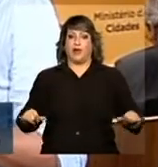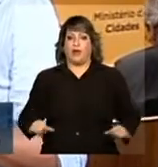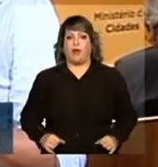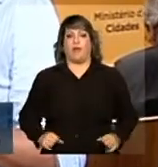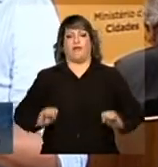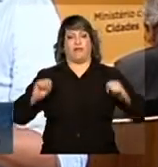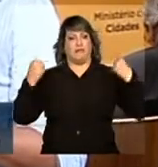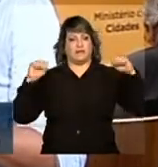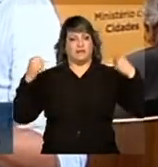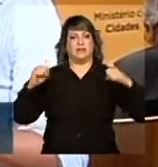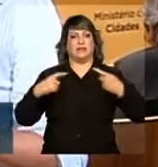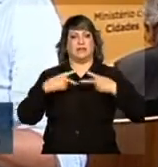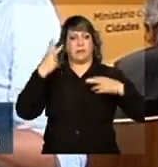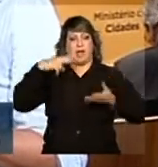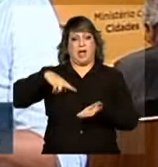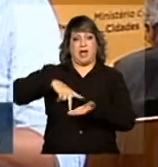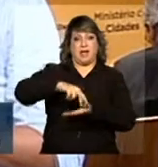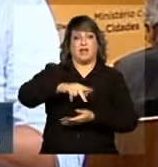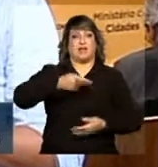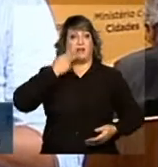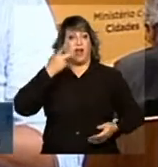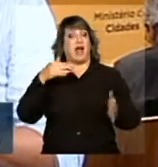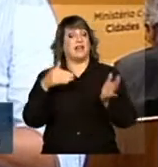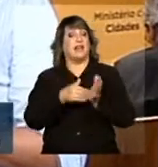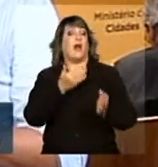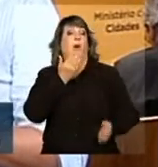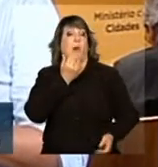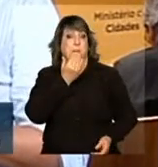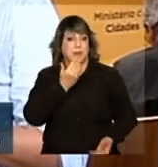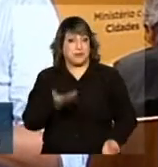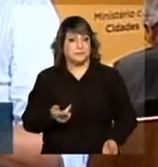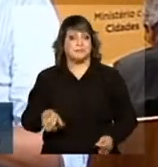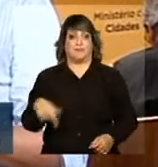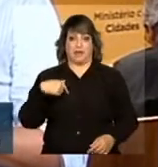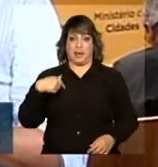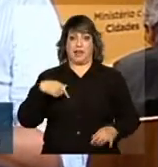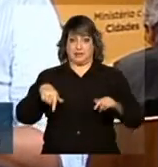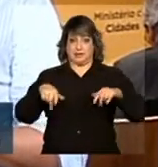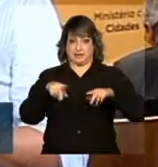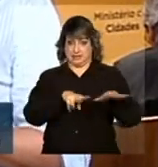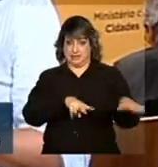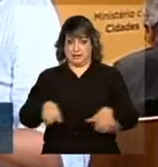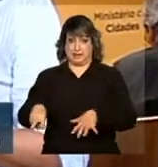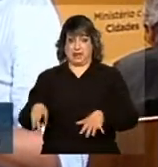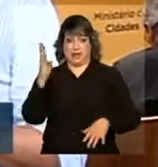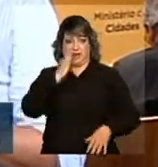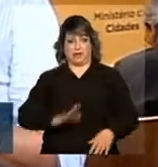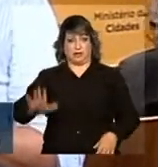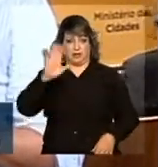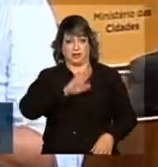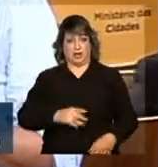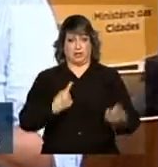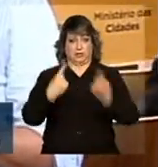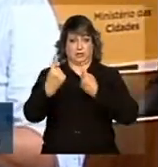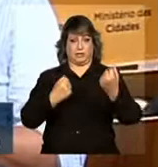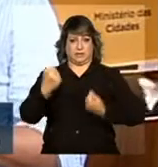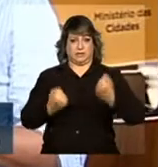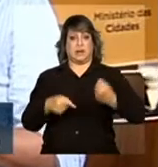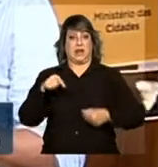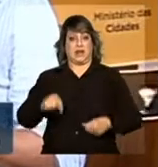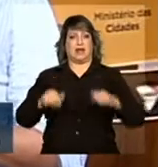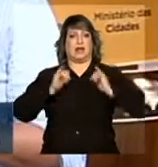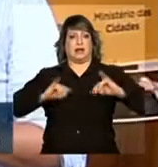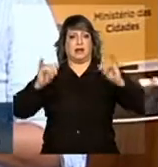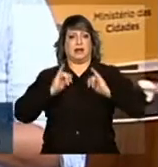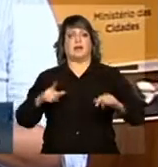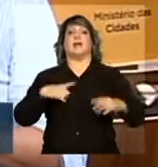reabilitação, para andar, falar e até comer. Durante esta Semana Nacional do Trânsito, a campanha vai ser veiculada